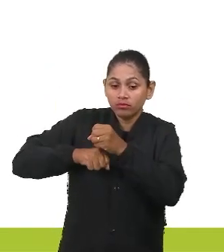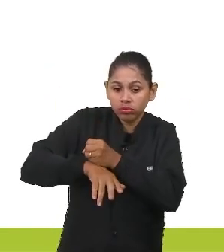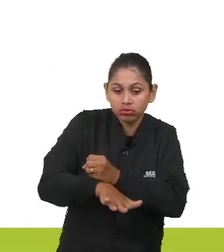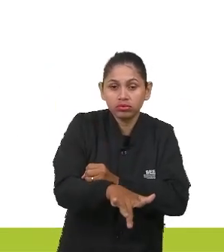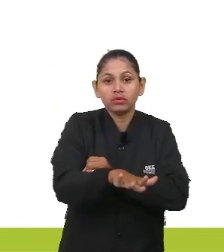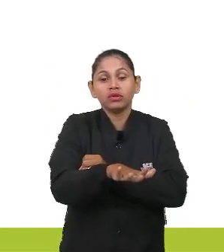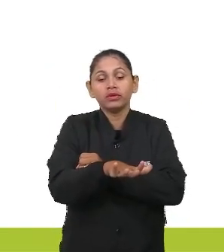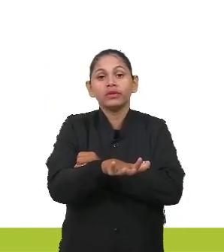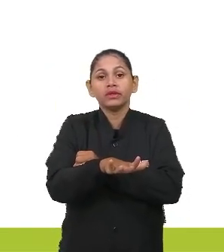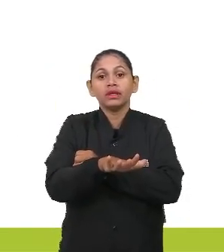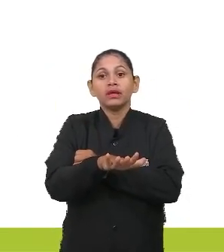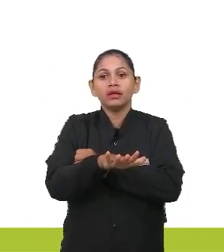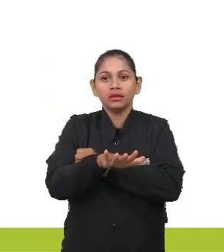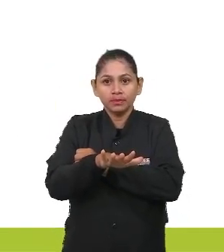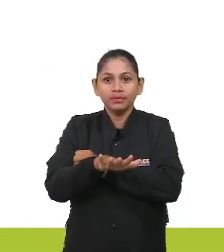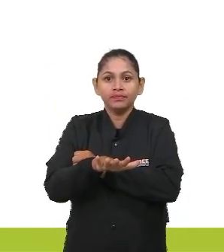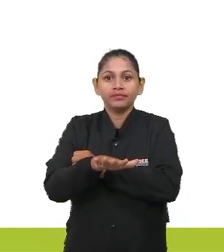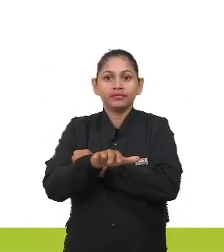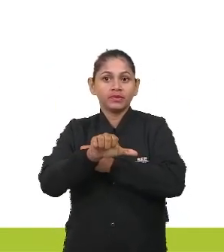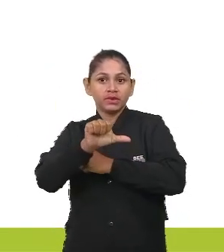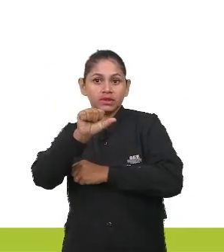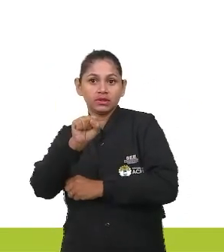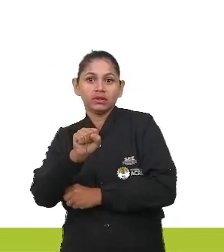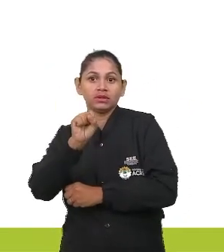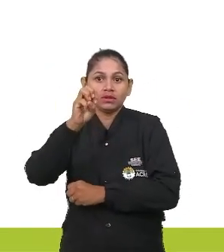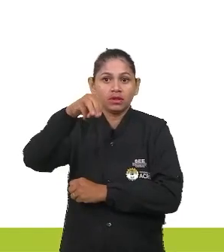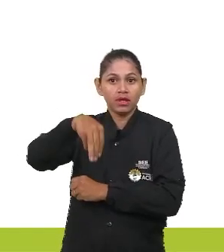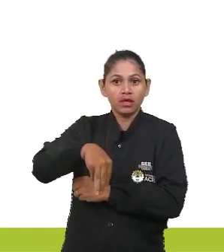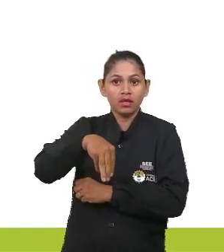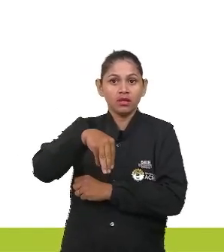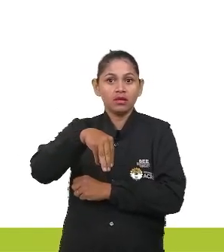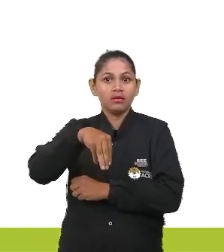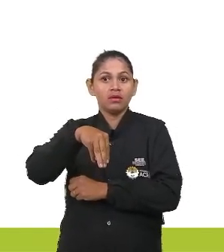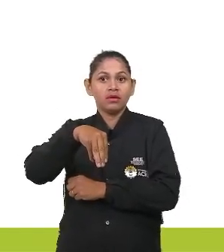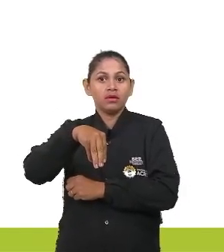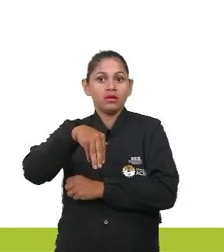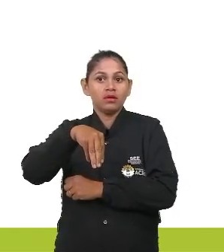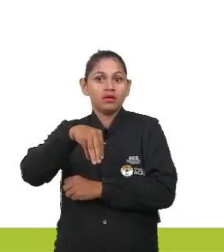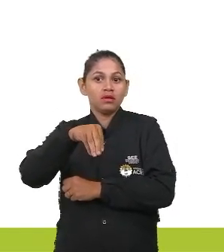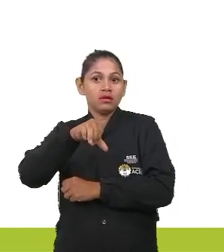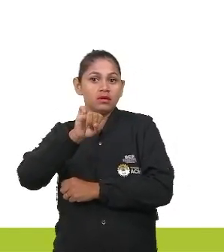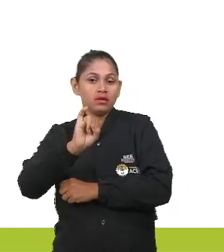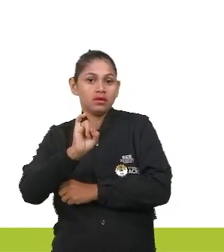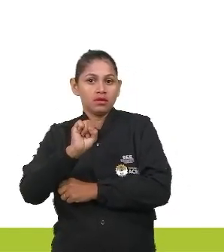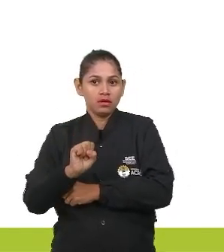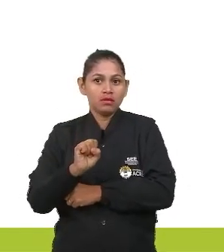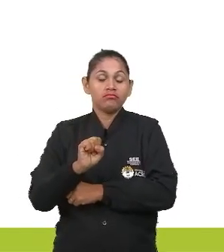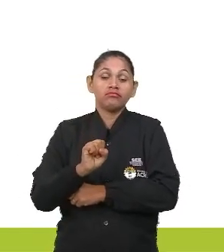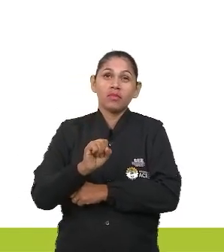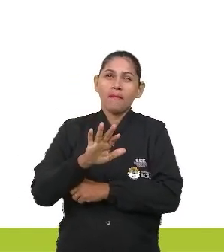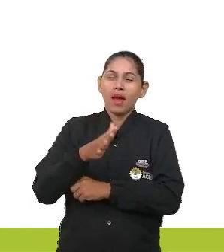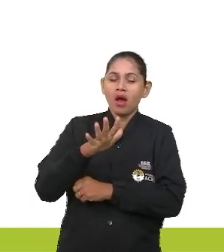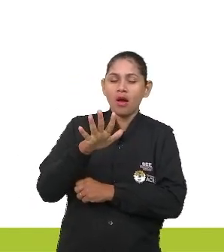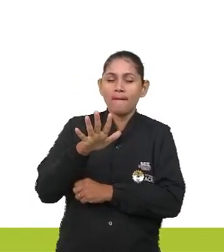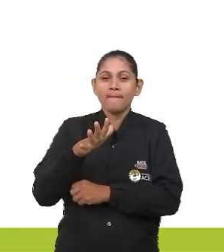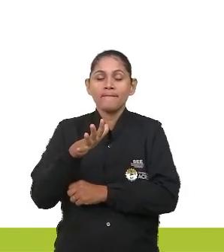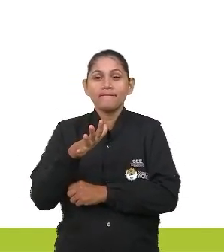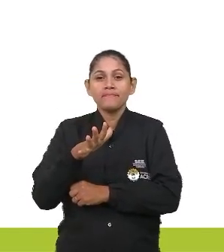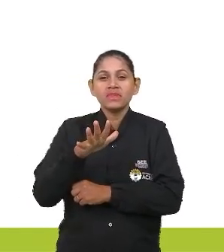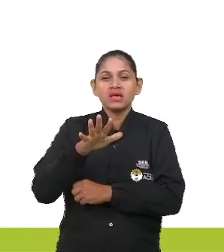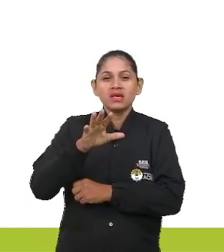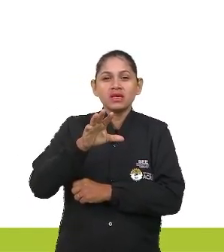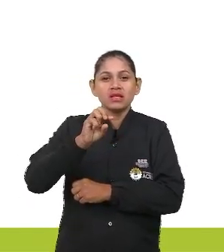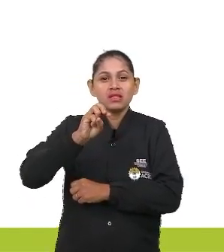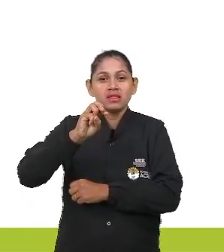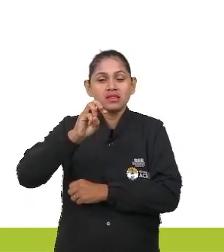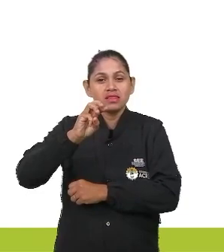SNIS, 2017, cerca de 35 milhões de brasileiros não têm